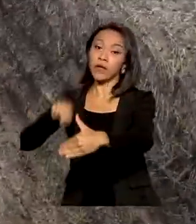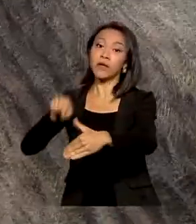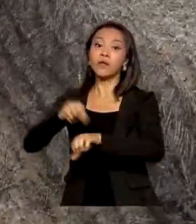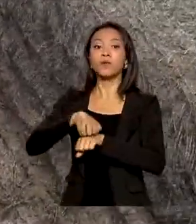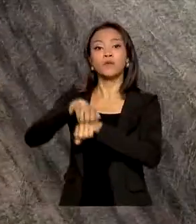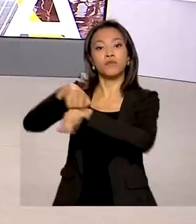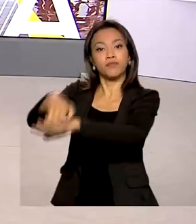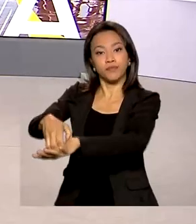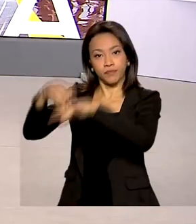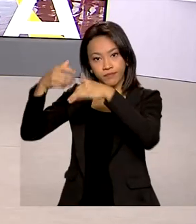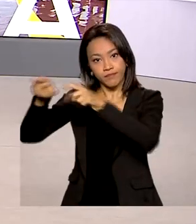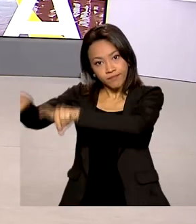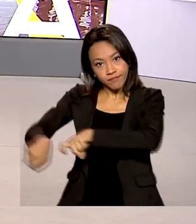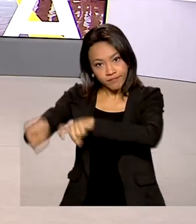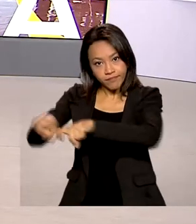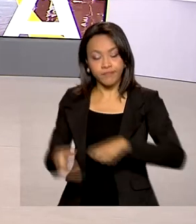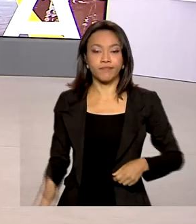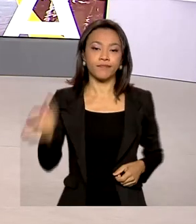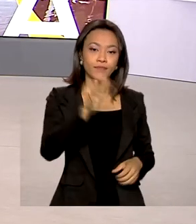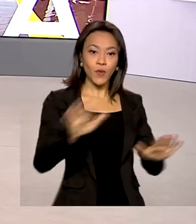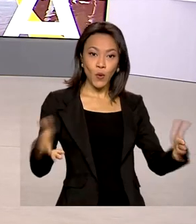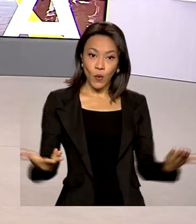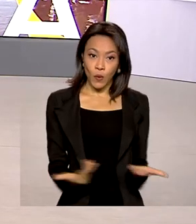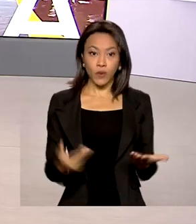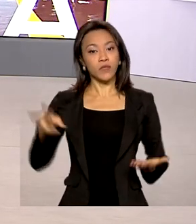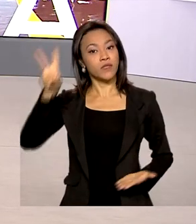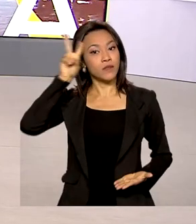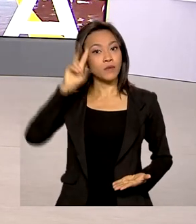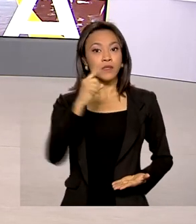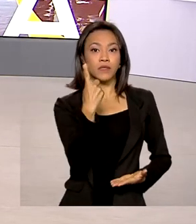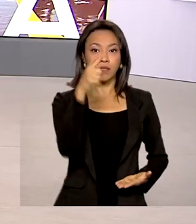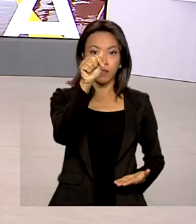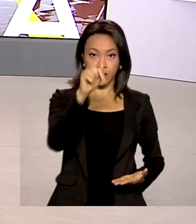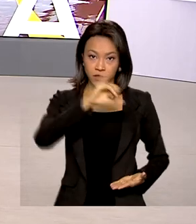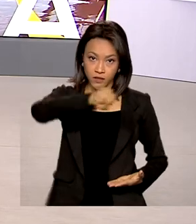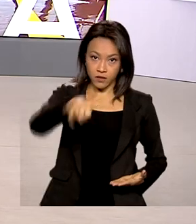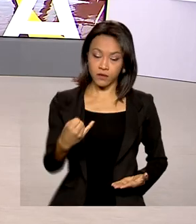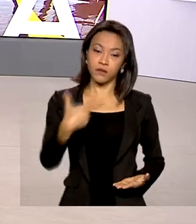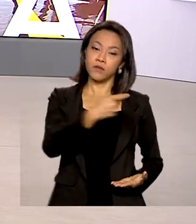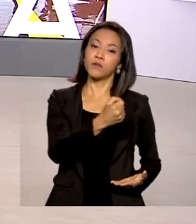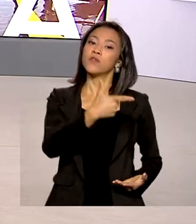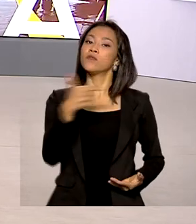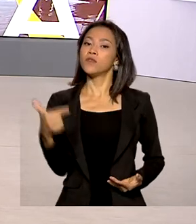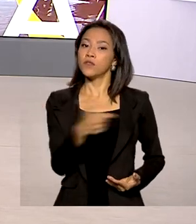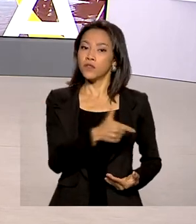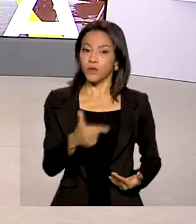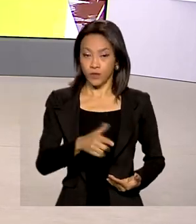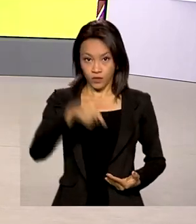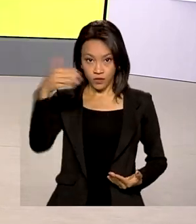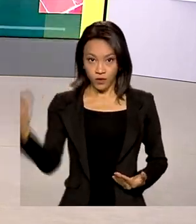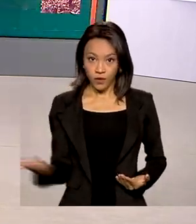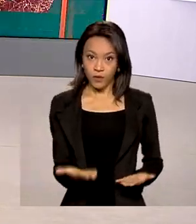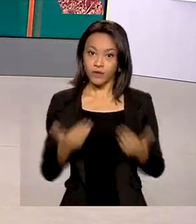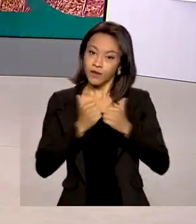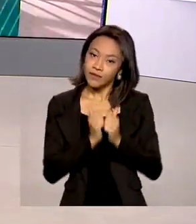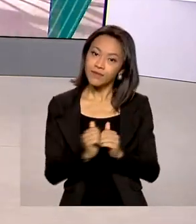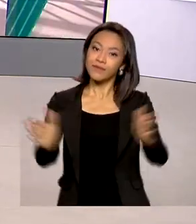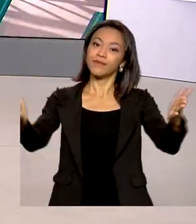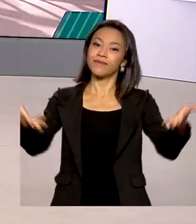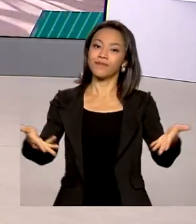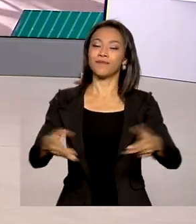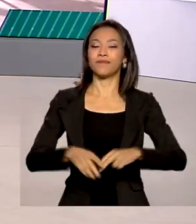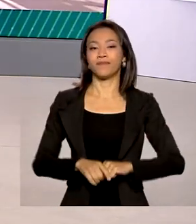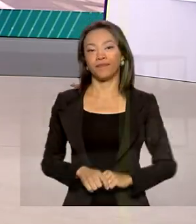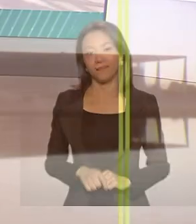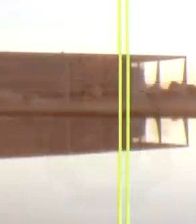Abastecimento. Segunda-feira, 17 de janeiro de 2022, o Brasil em dia, estaque no